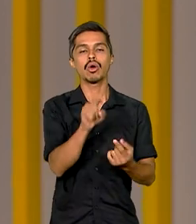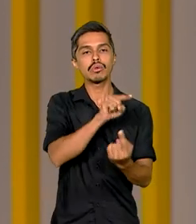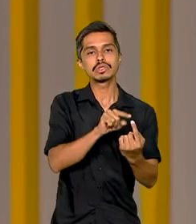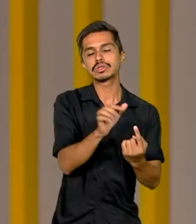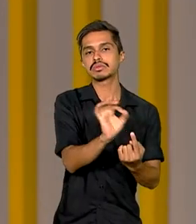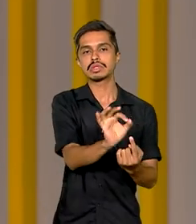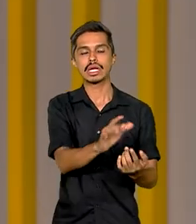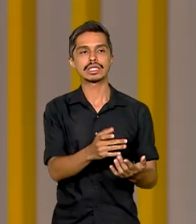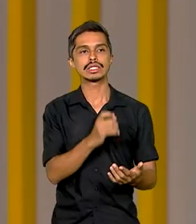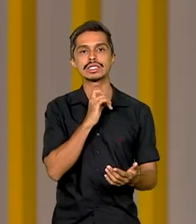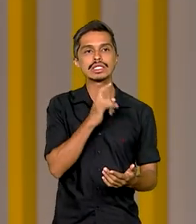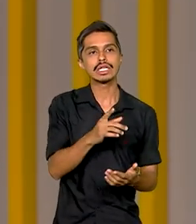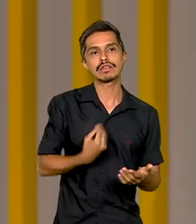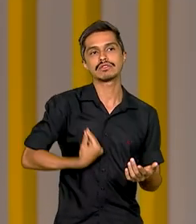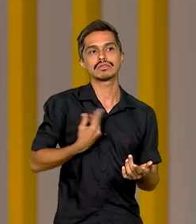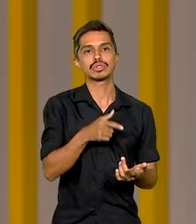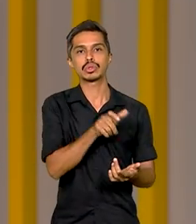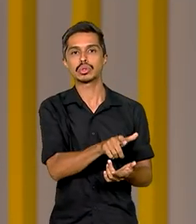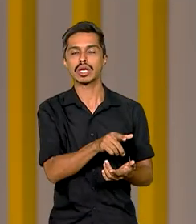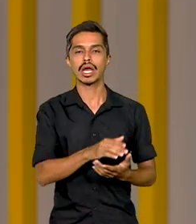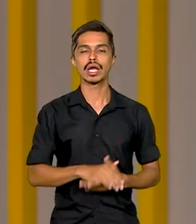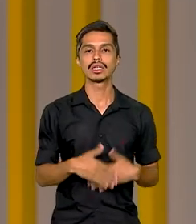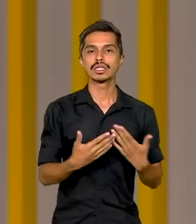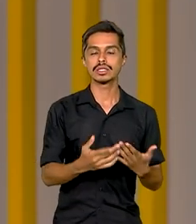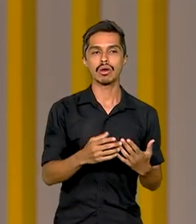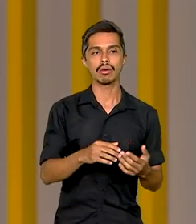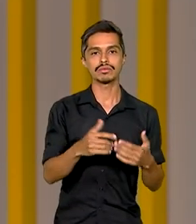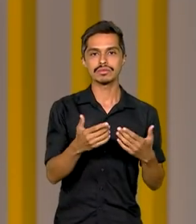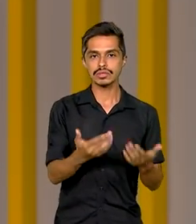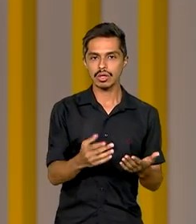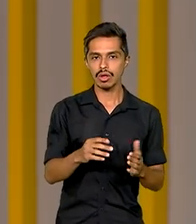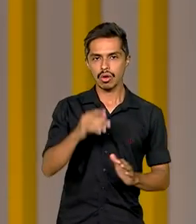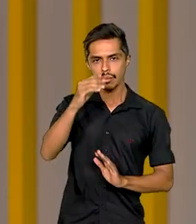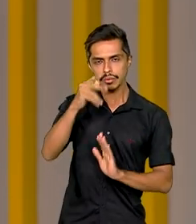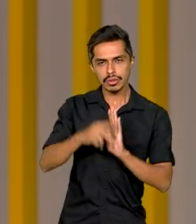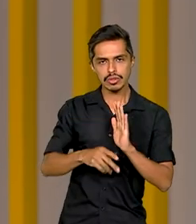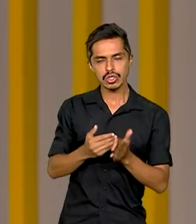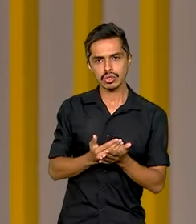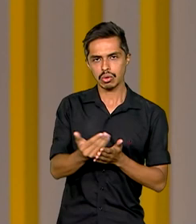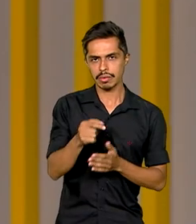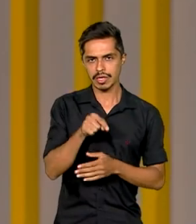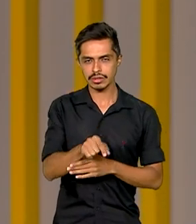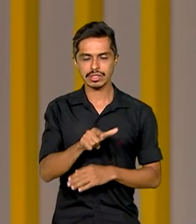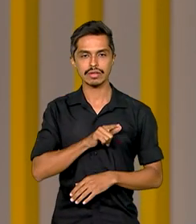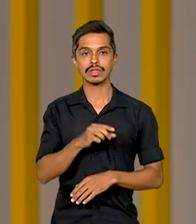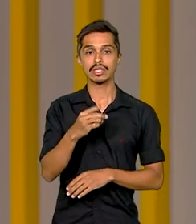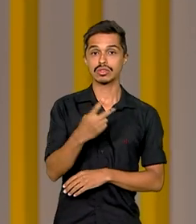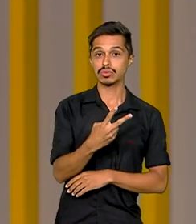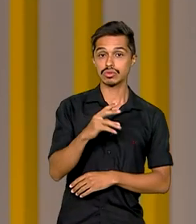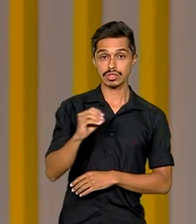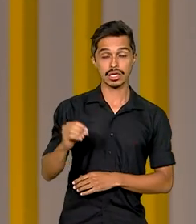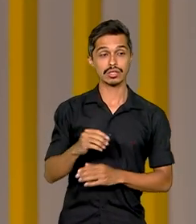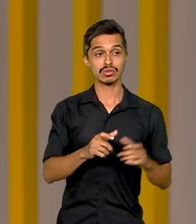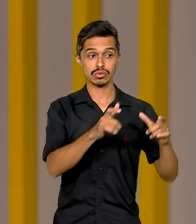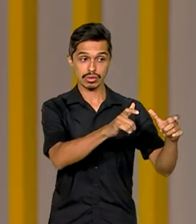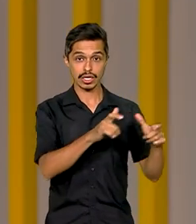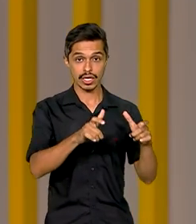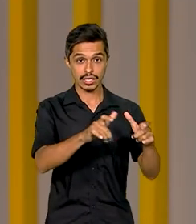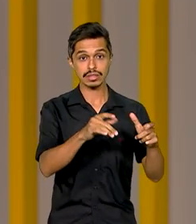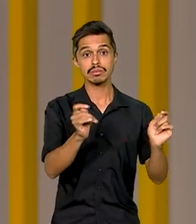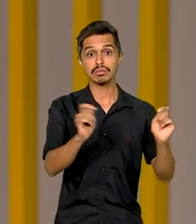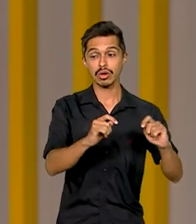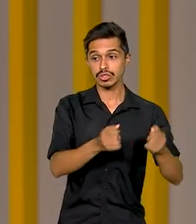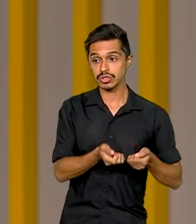o ano passado, como iniciativa, como piloto da iniciativa, mais de 200 imóveis já tiveram uma destinação para